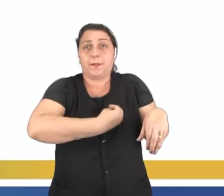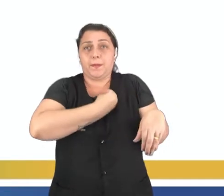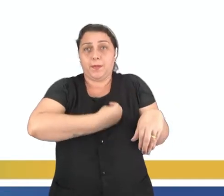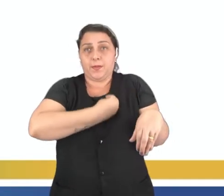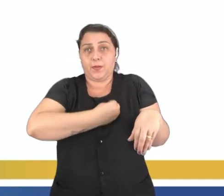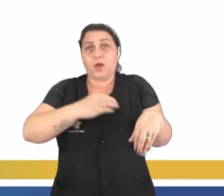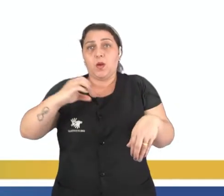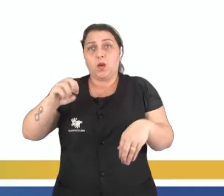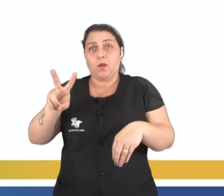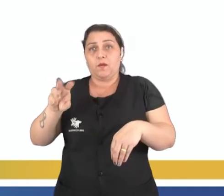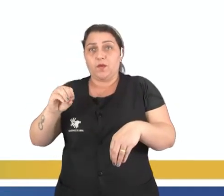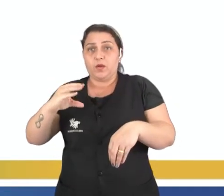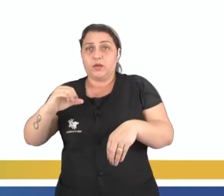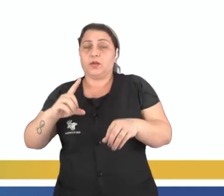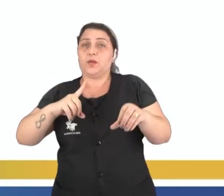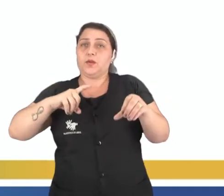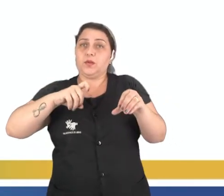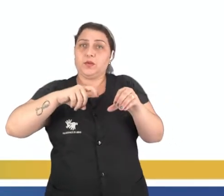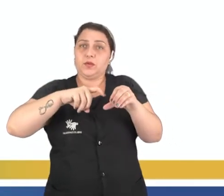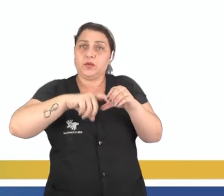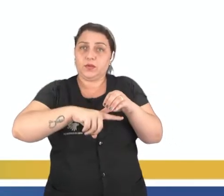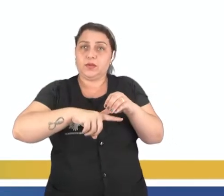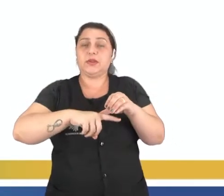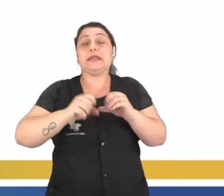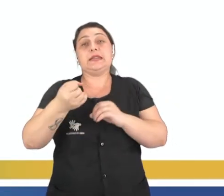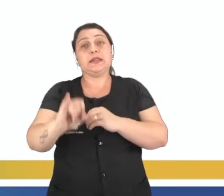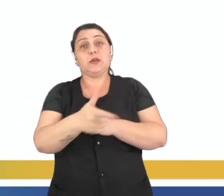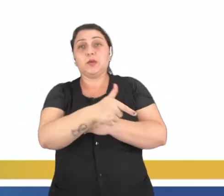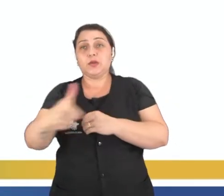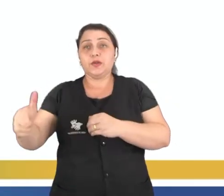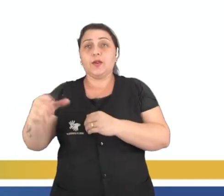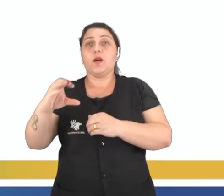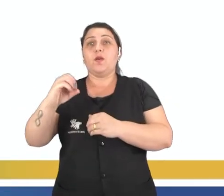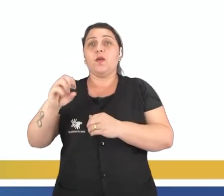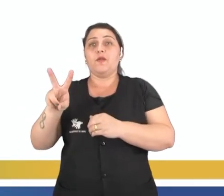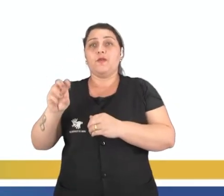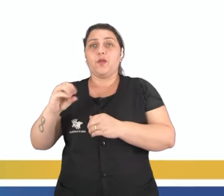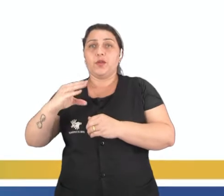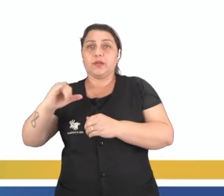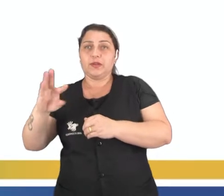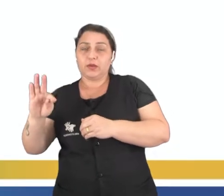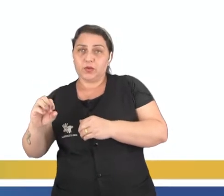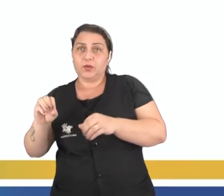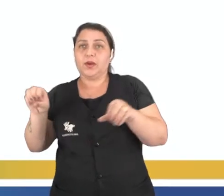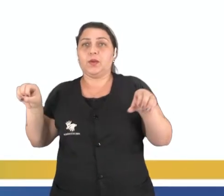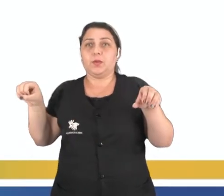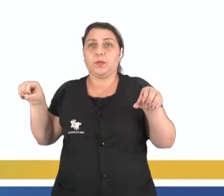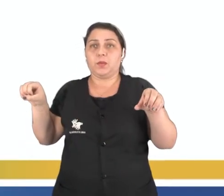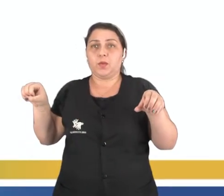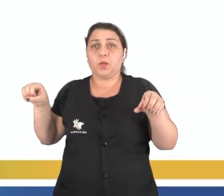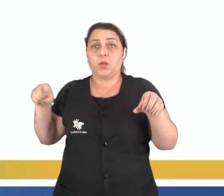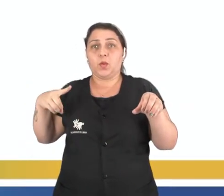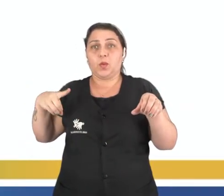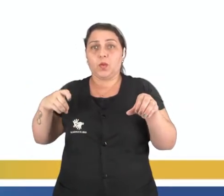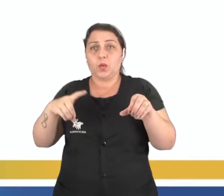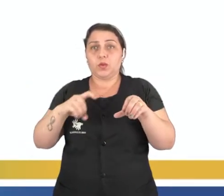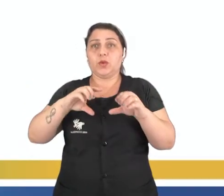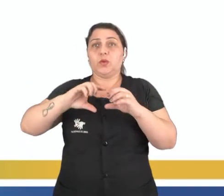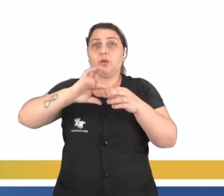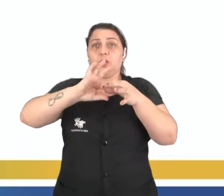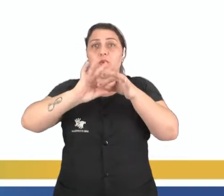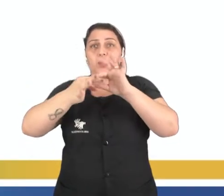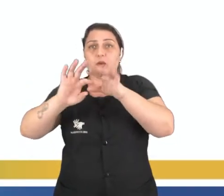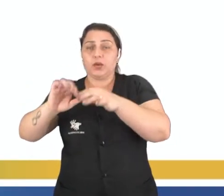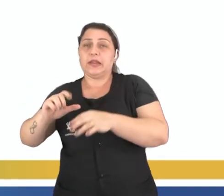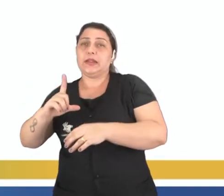ovócito, vai ocorrer a fecundação e se não tiver o ovócito, vai continuar o ciclo, vai